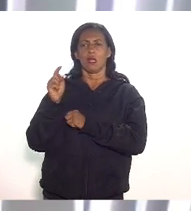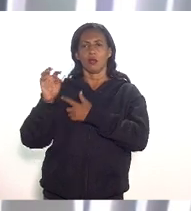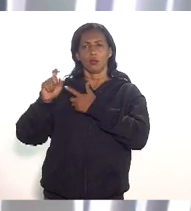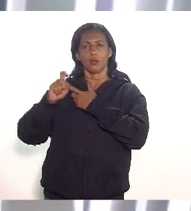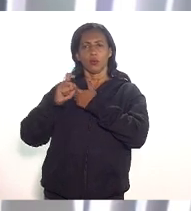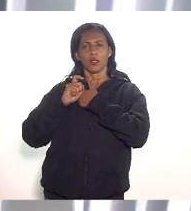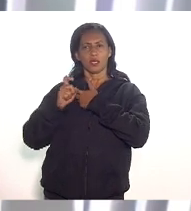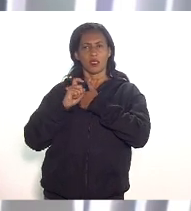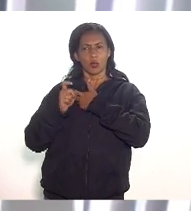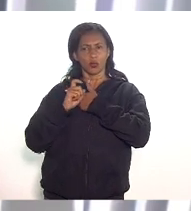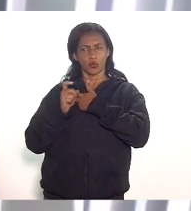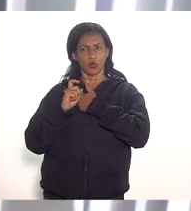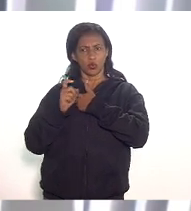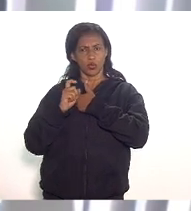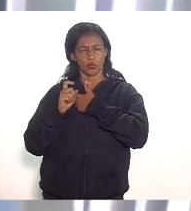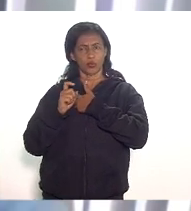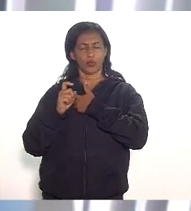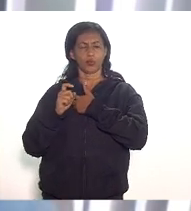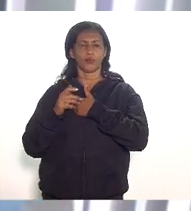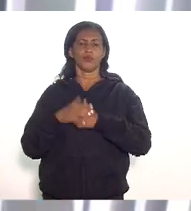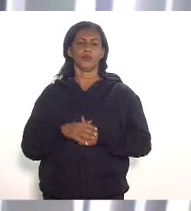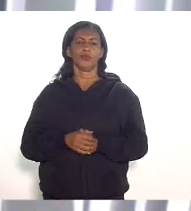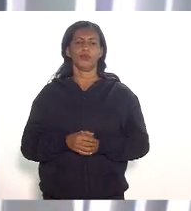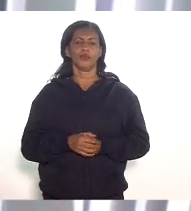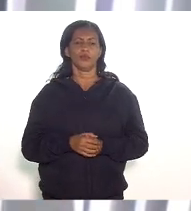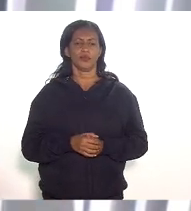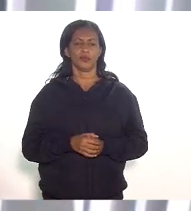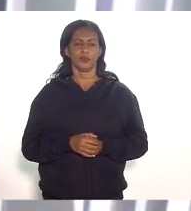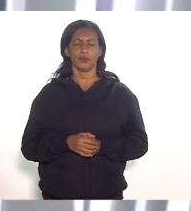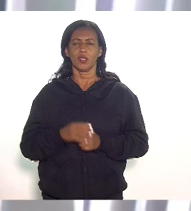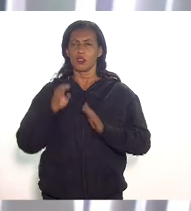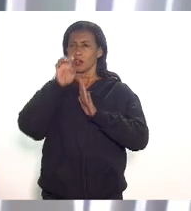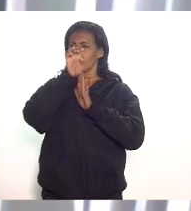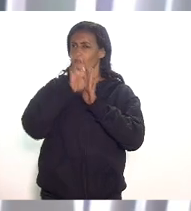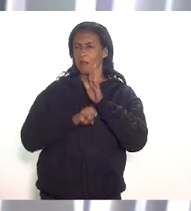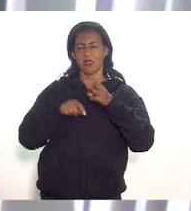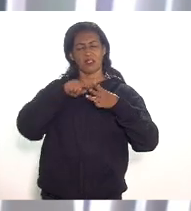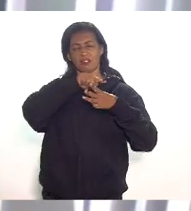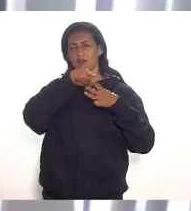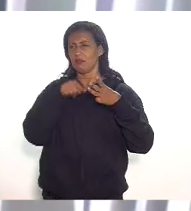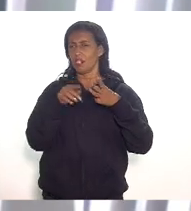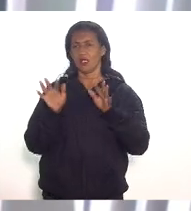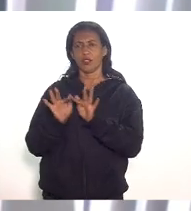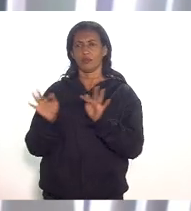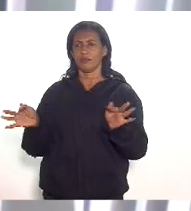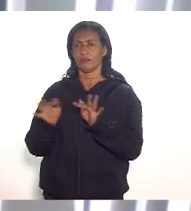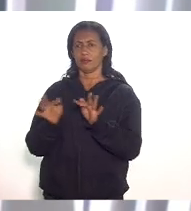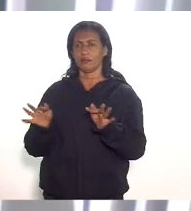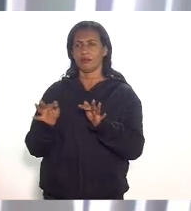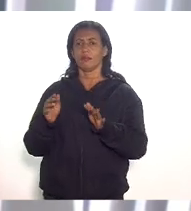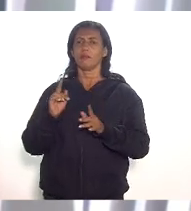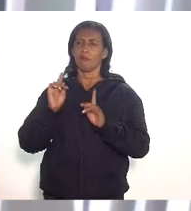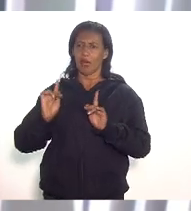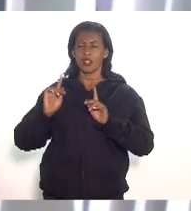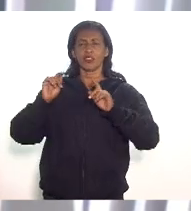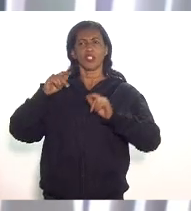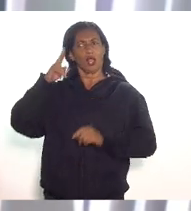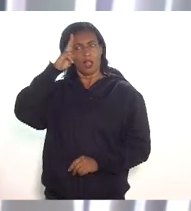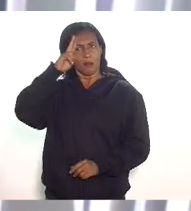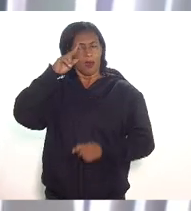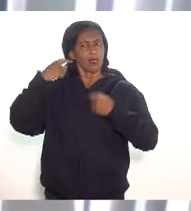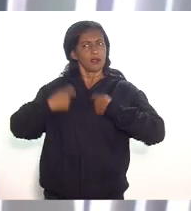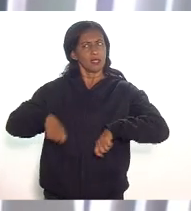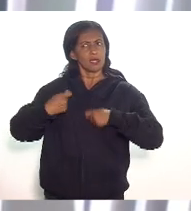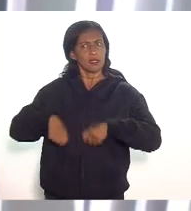beneficiárias com tratamento tributário especial portanto são emendas nesse sentido apenas três mas sobretudo reforçar a necessidade de nós